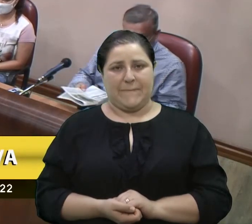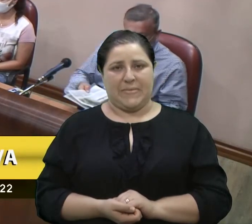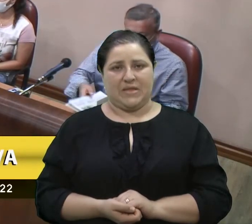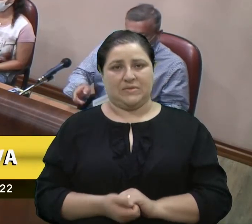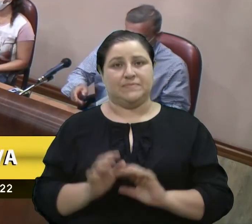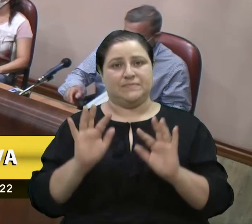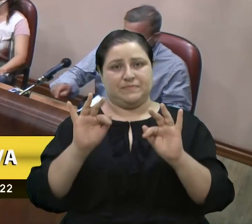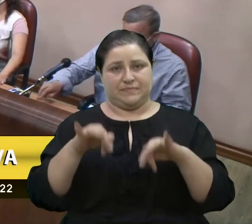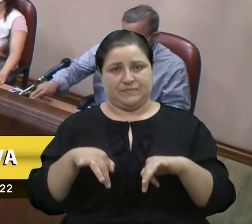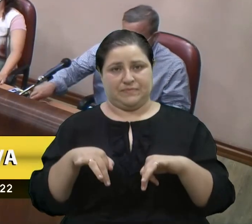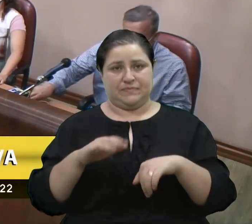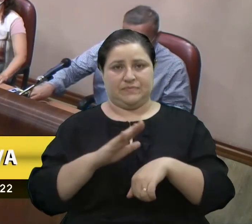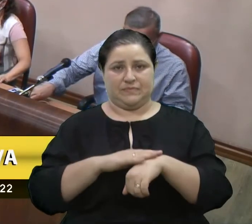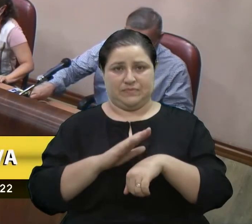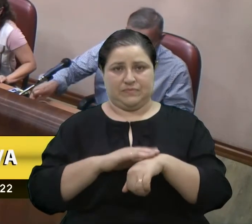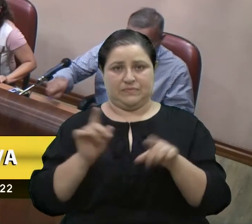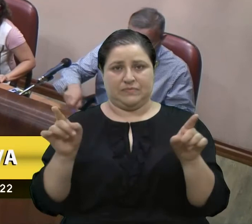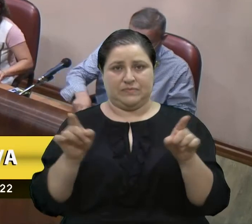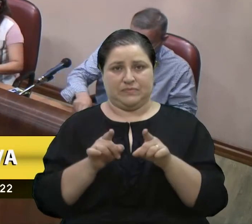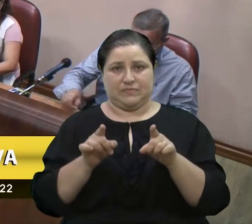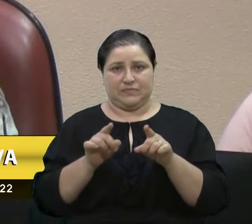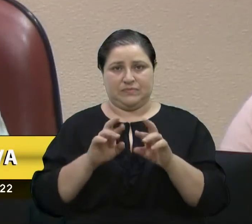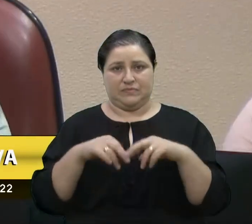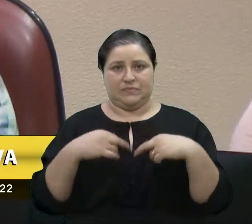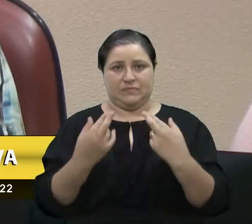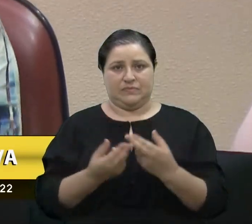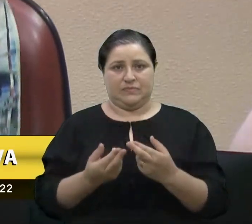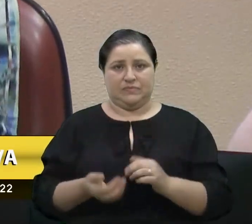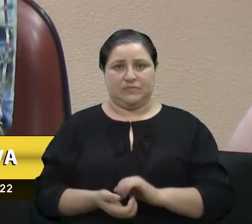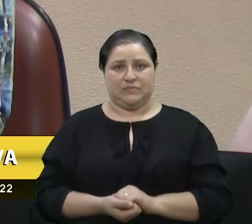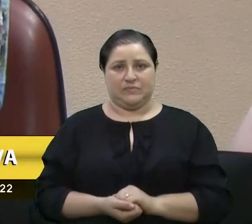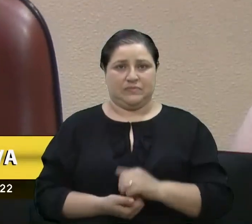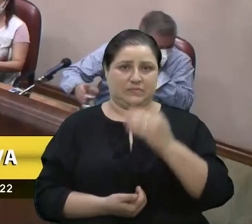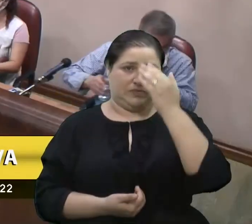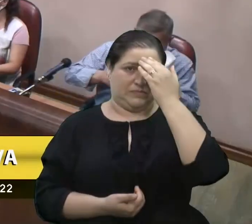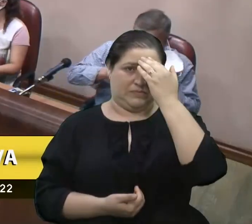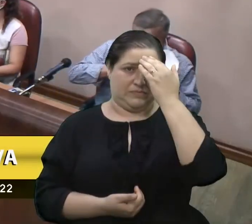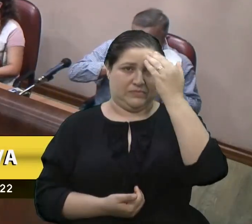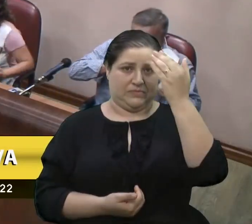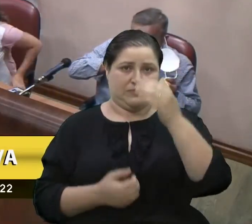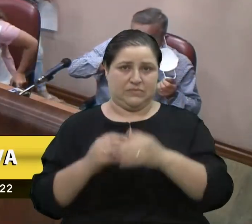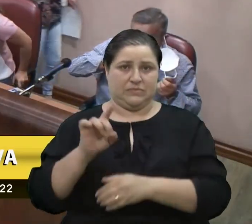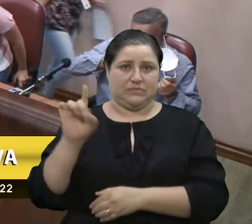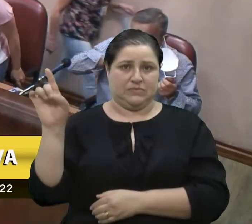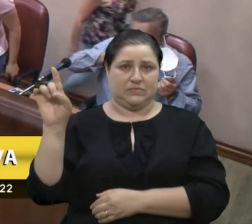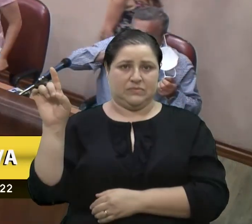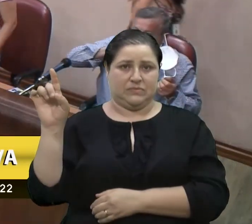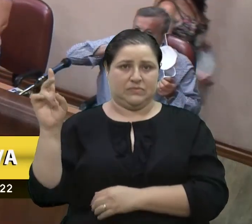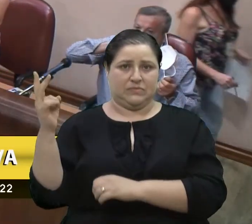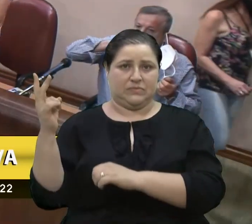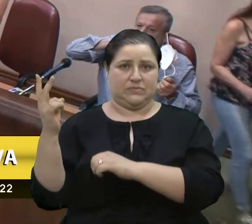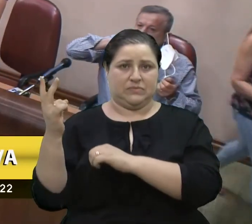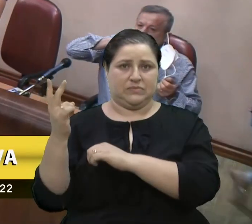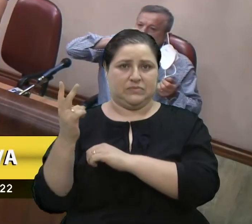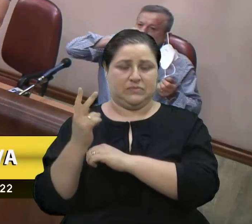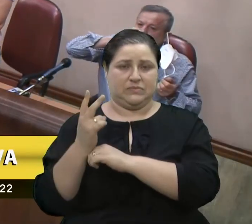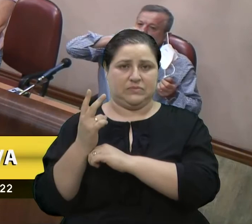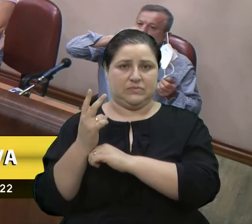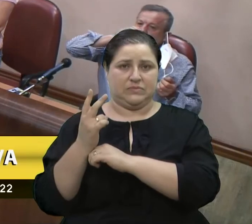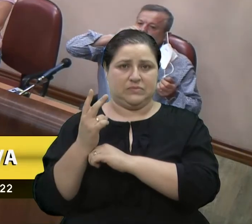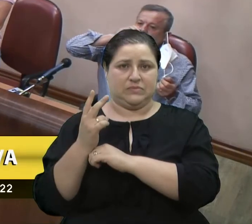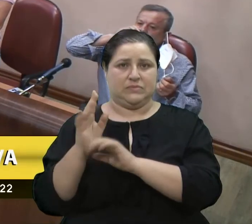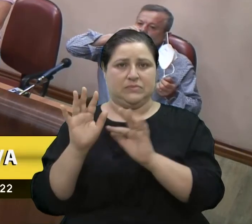Encerrado o espaço do pequeno expediente. Agradecendo a proteção de Deus, declaro